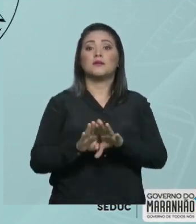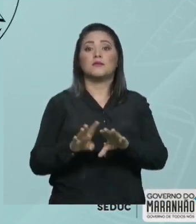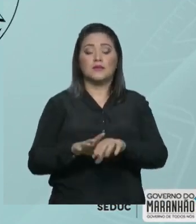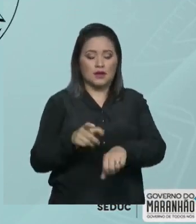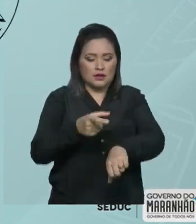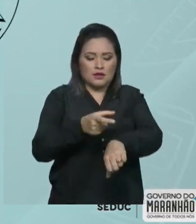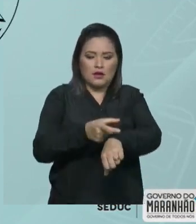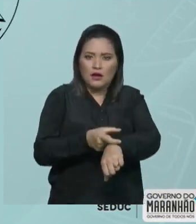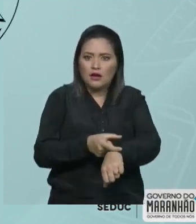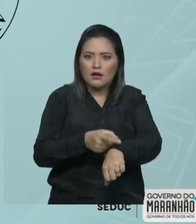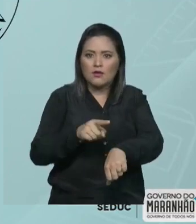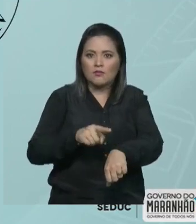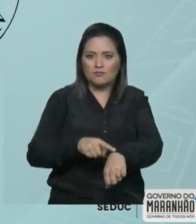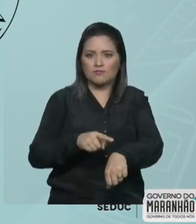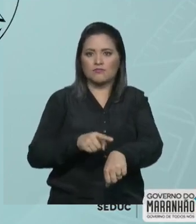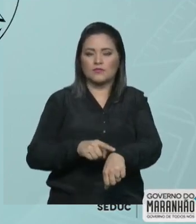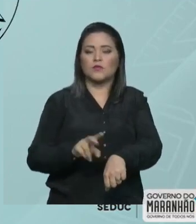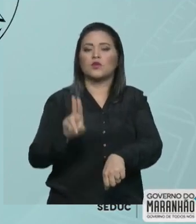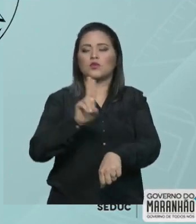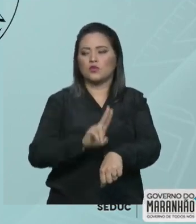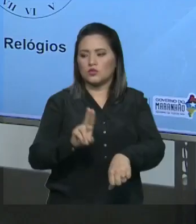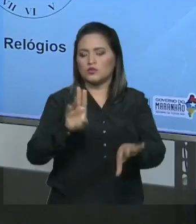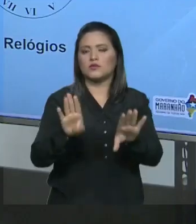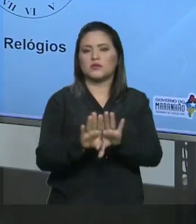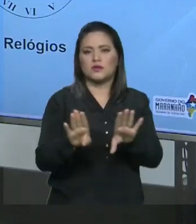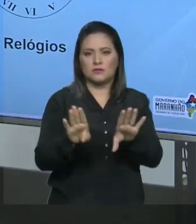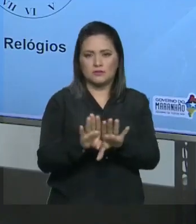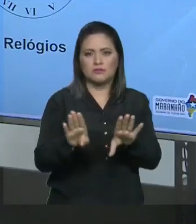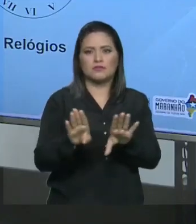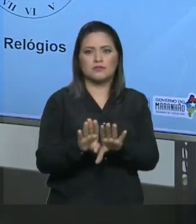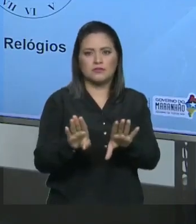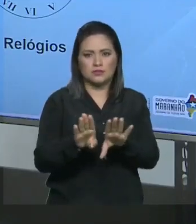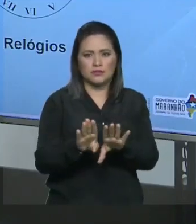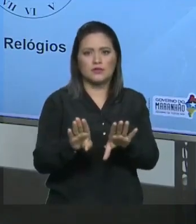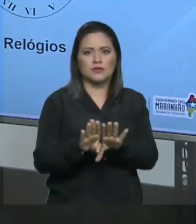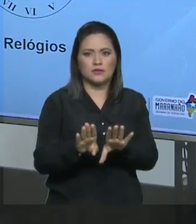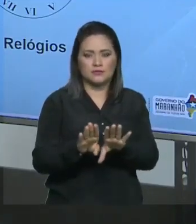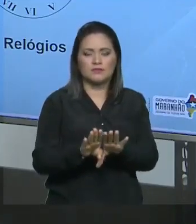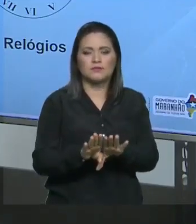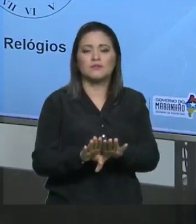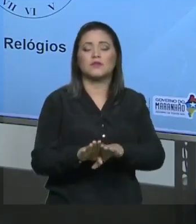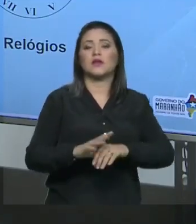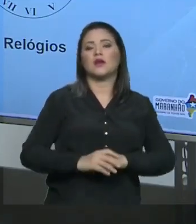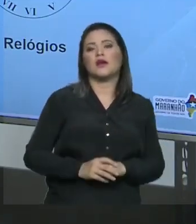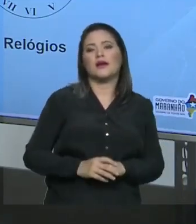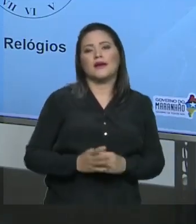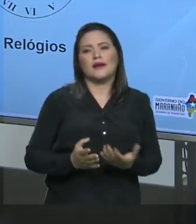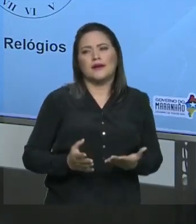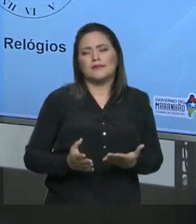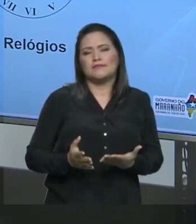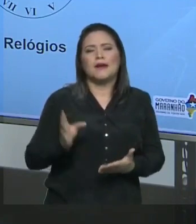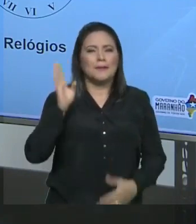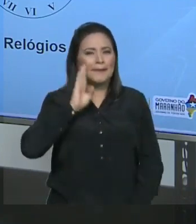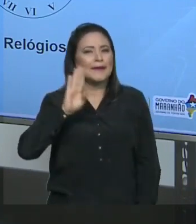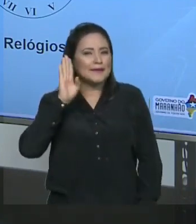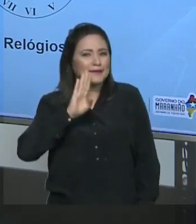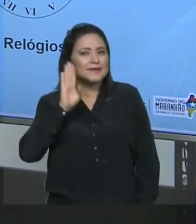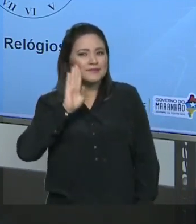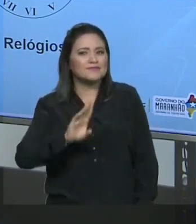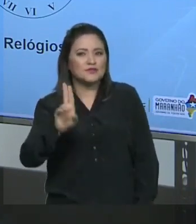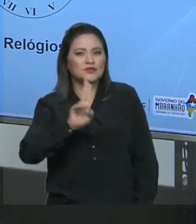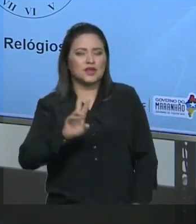Alguns relógios ainda utilizam também algarismos romanos por uma questão estética, por ser legal, por ser